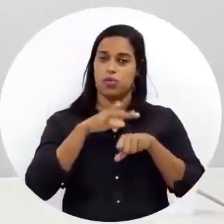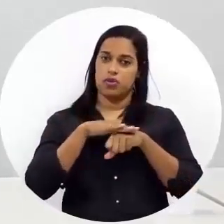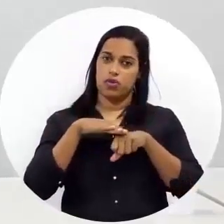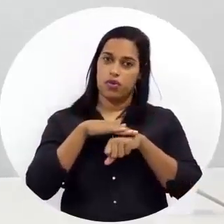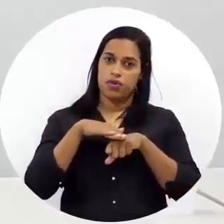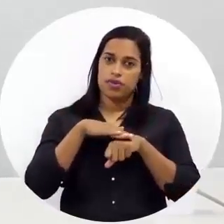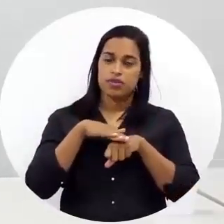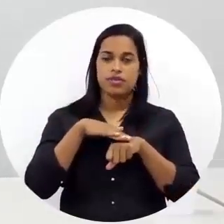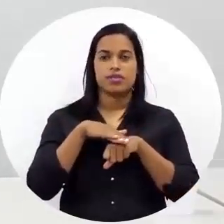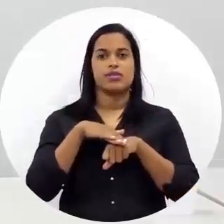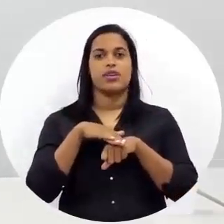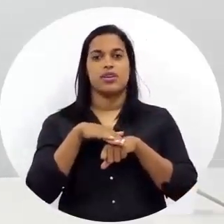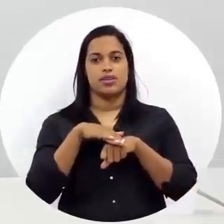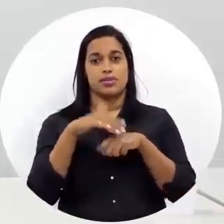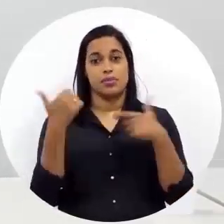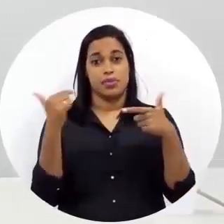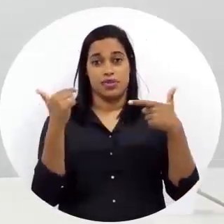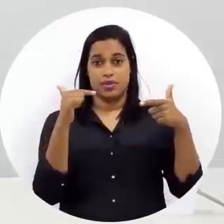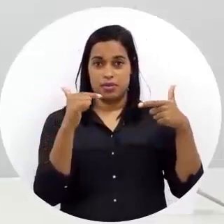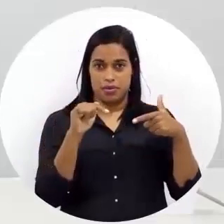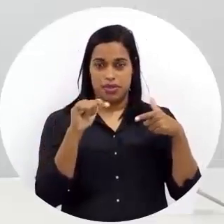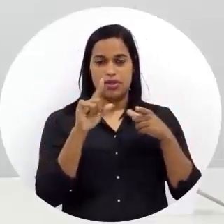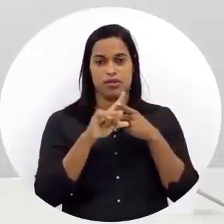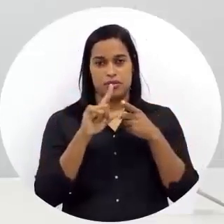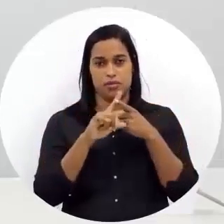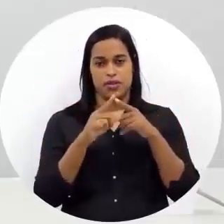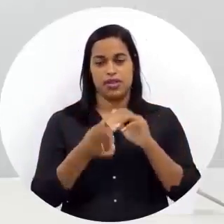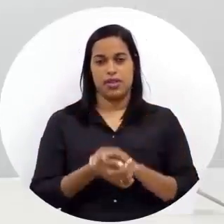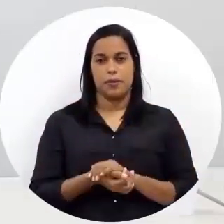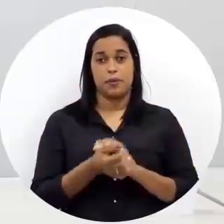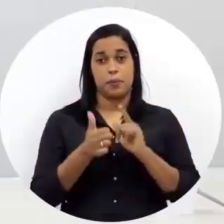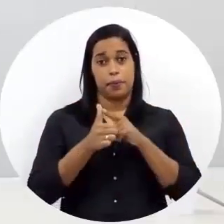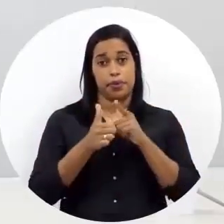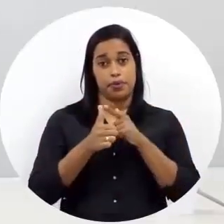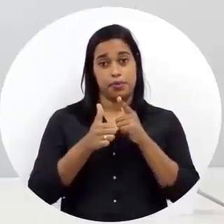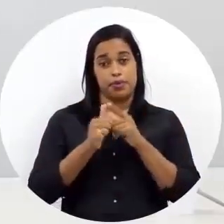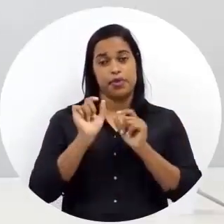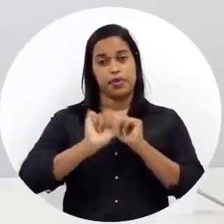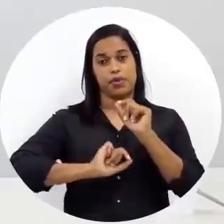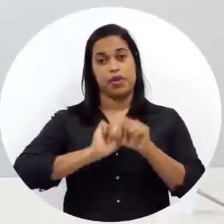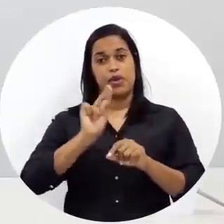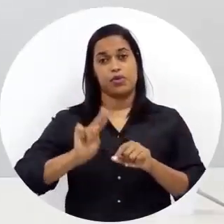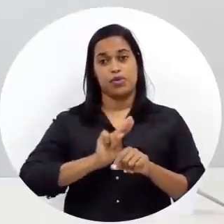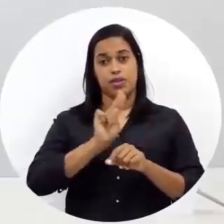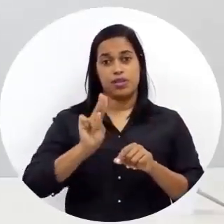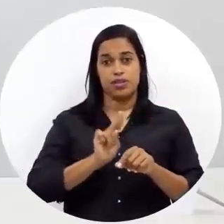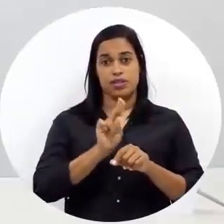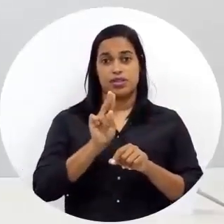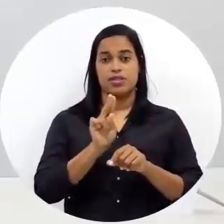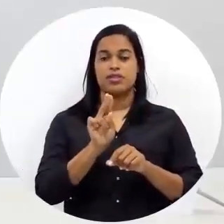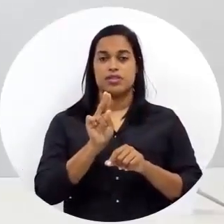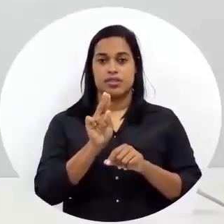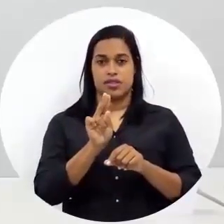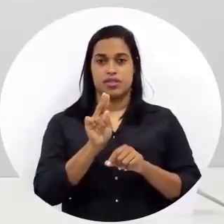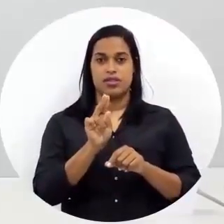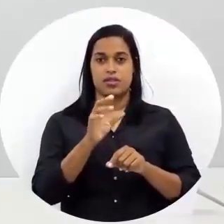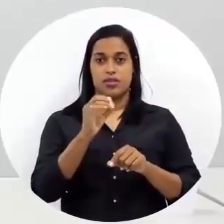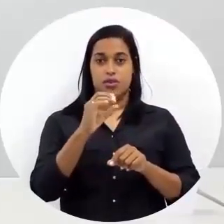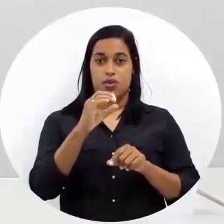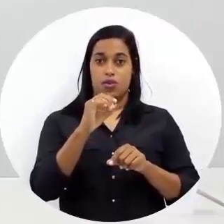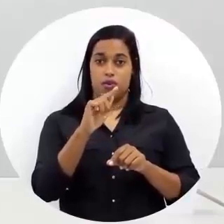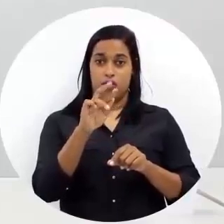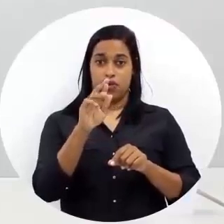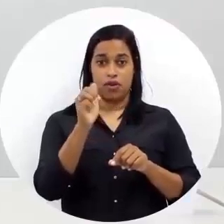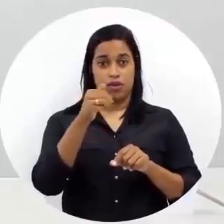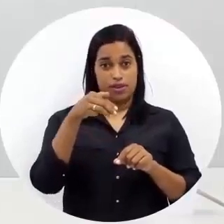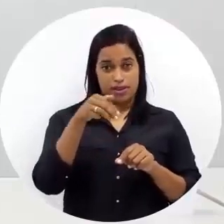a gente pode conversar e pode trabalhar um pouquinho. O primeiro seria a utilização de copograma,